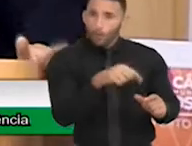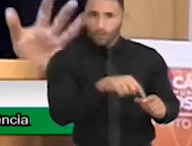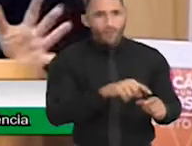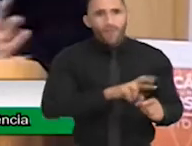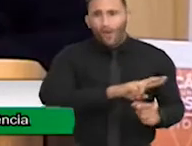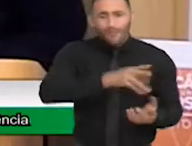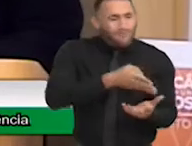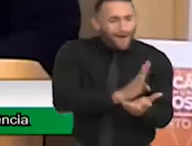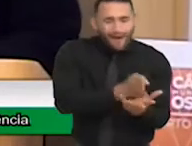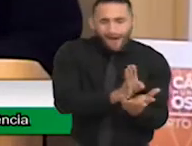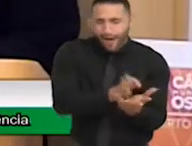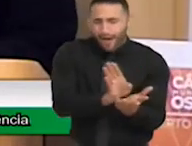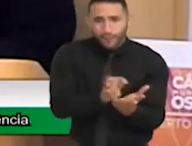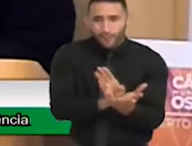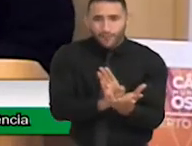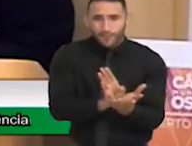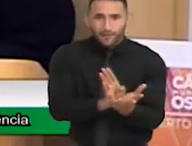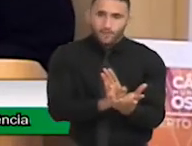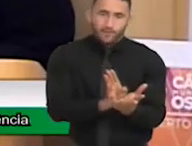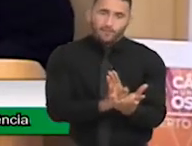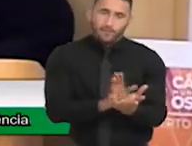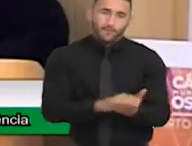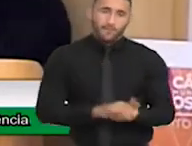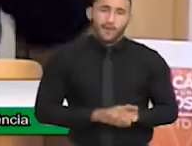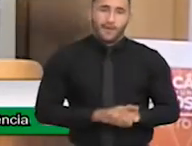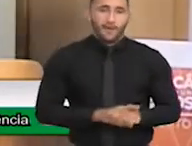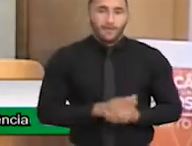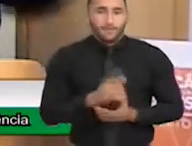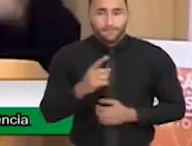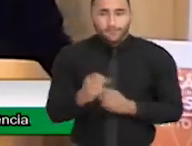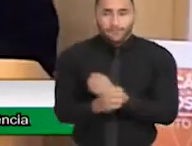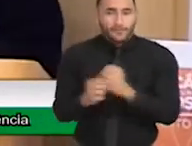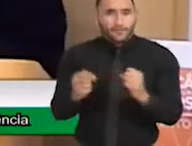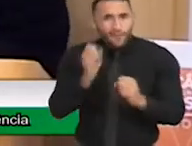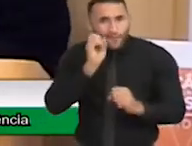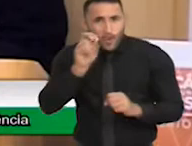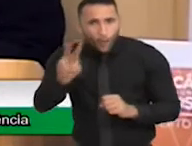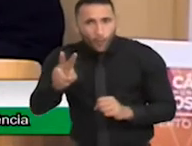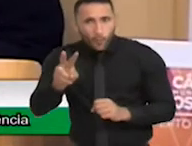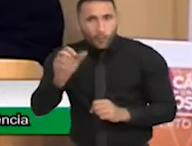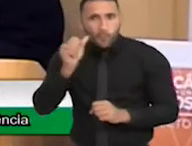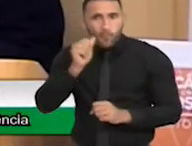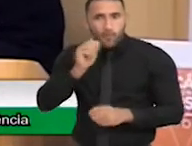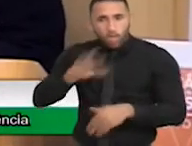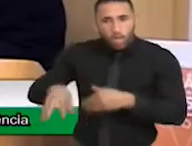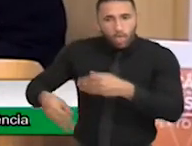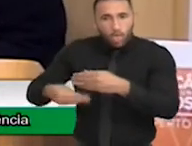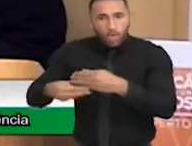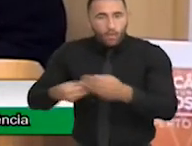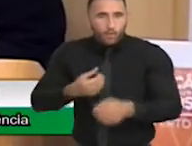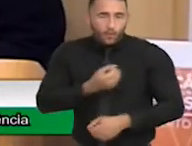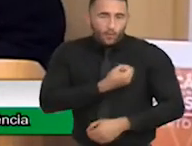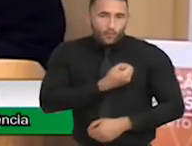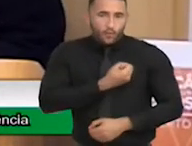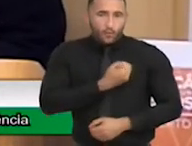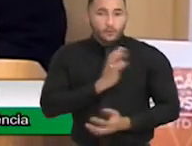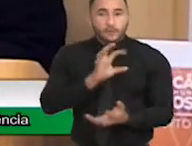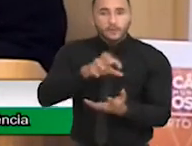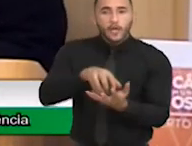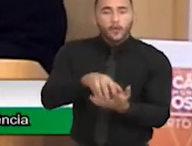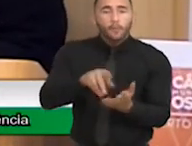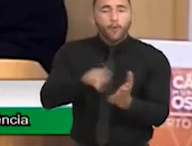fazer todos os atendimentos lá. Gente, é impossível. Ela apresentou os números. Um centro de referência de reabilitação e